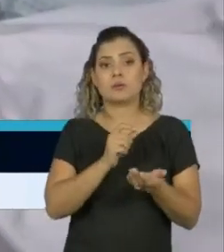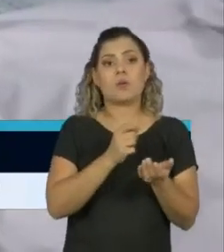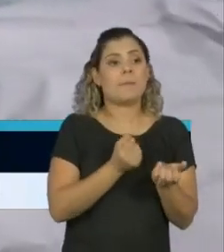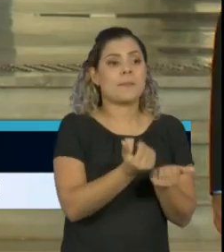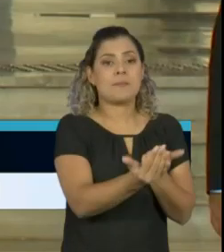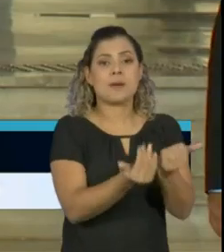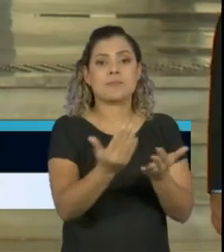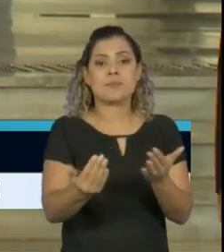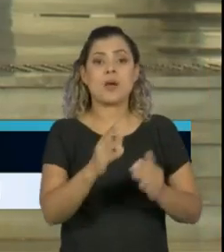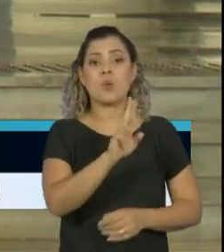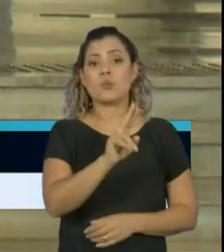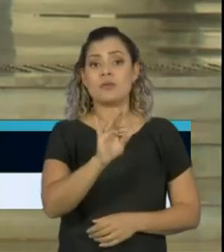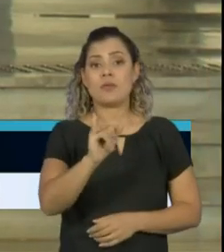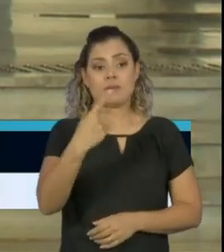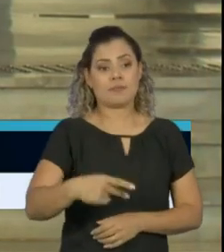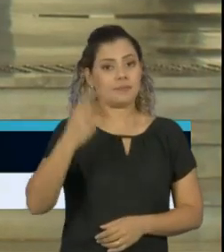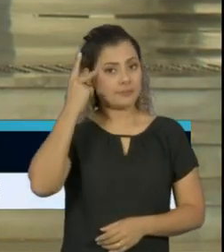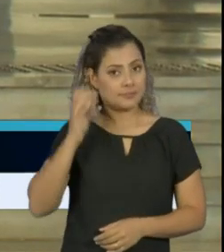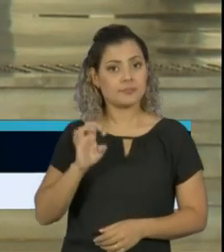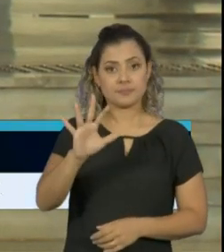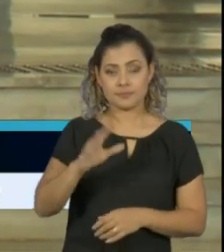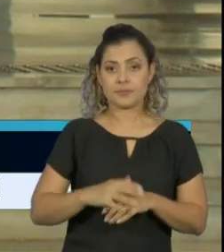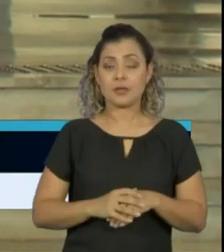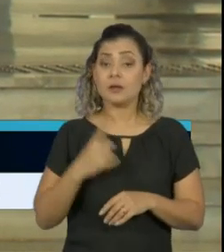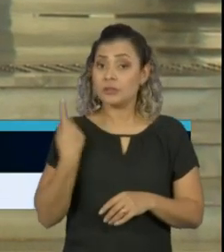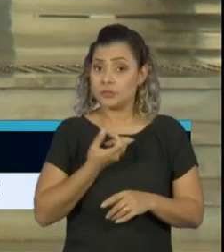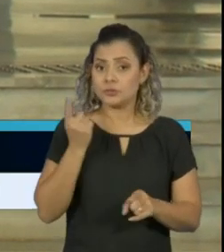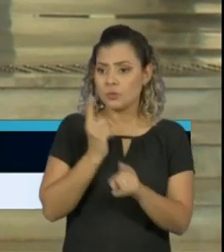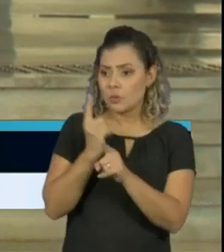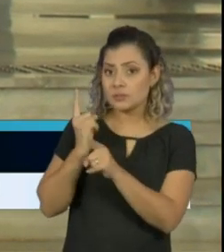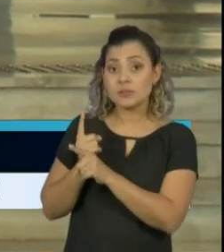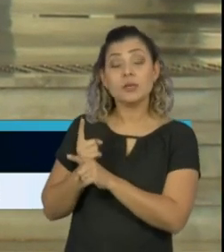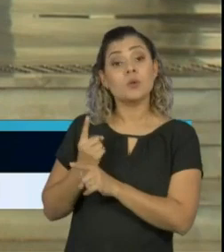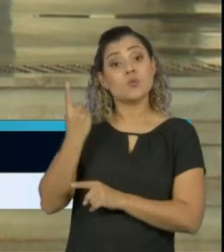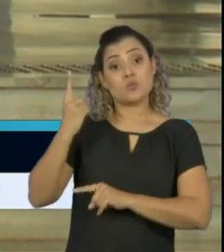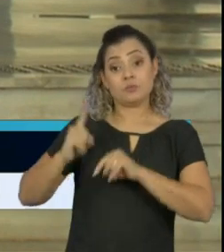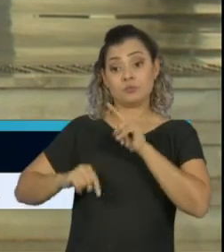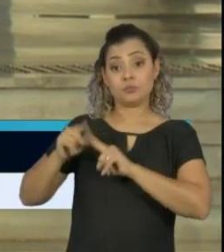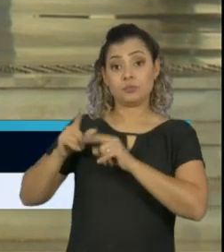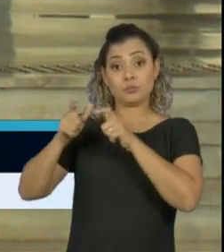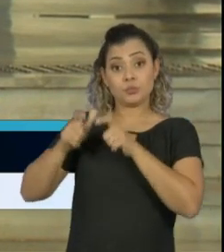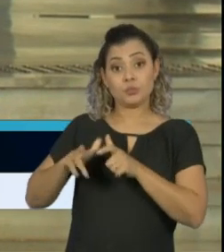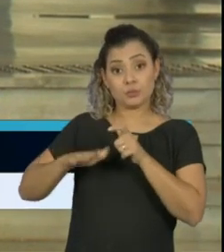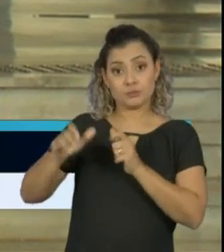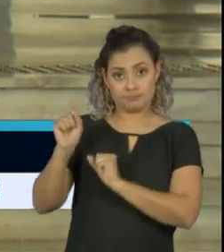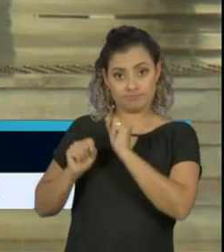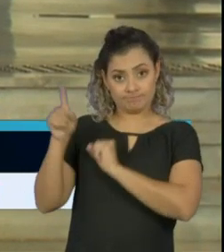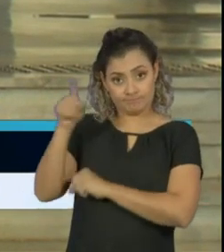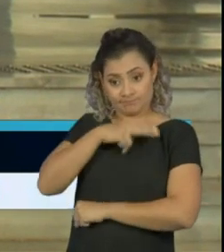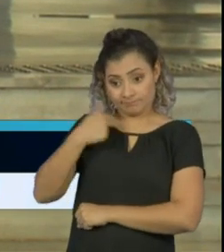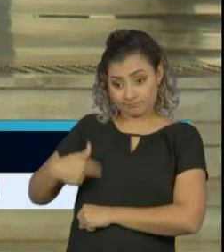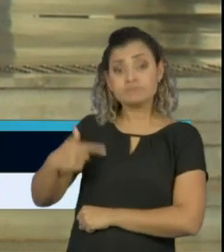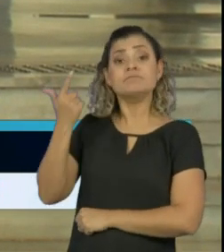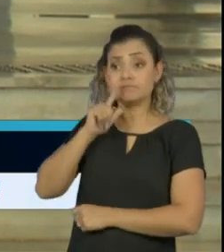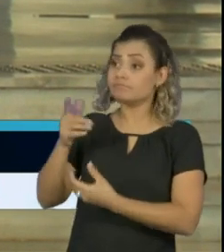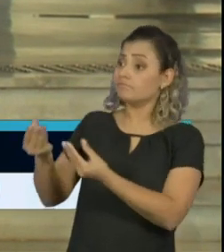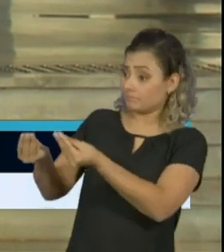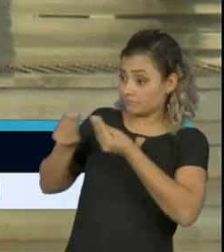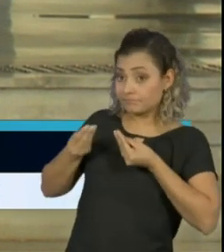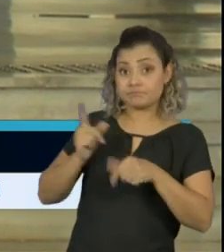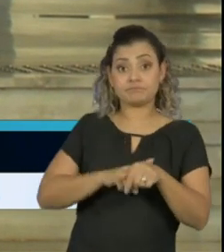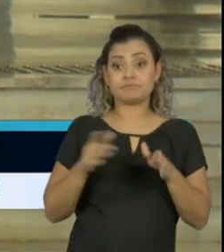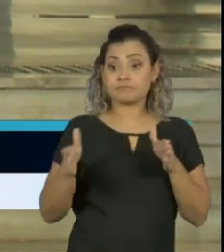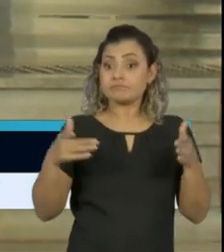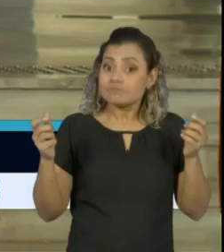em todo o estado. Nós conseguimos identificar um fornecedor na China que entregava os respiradores no